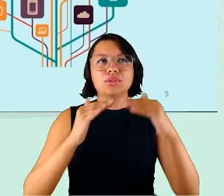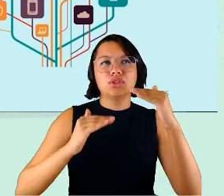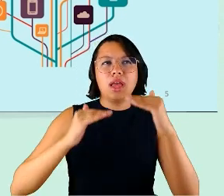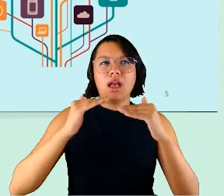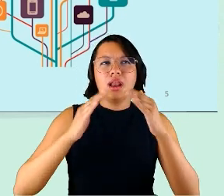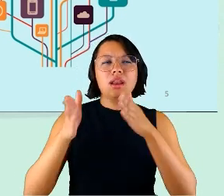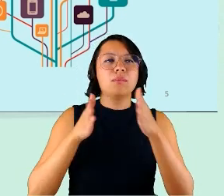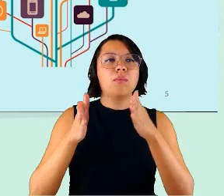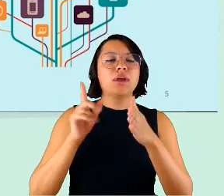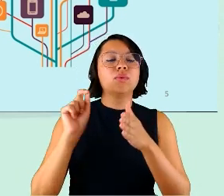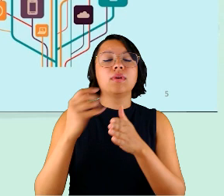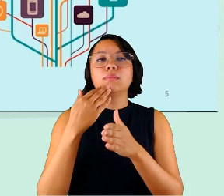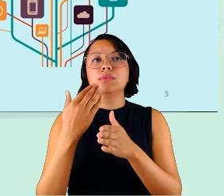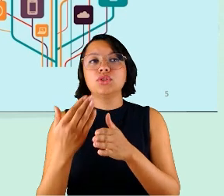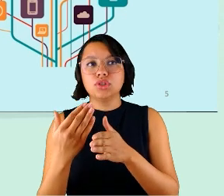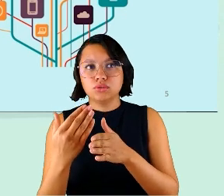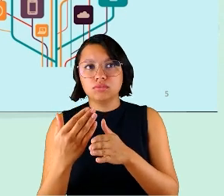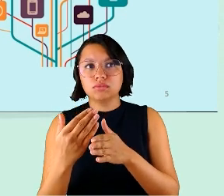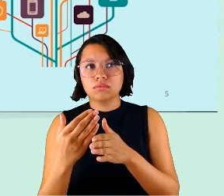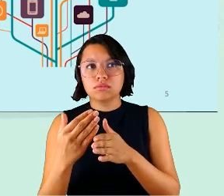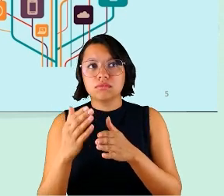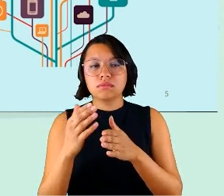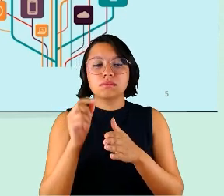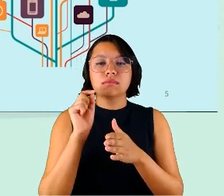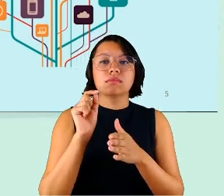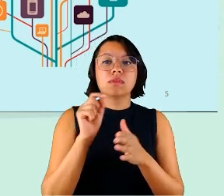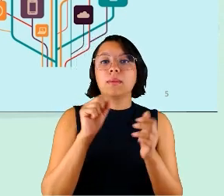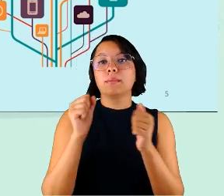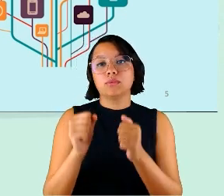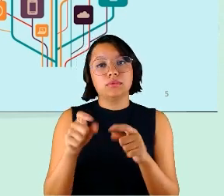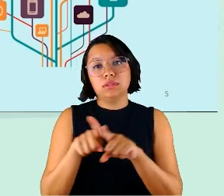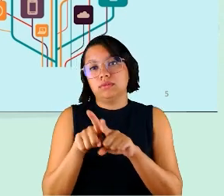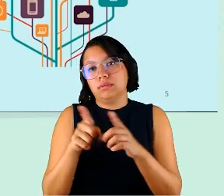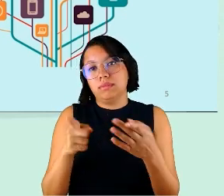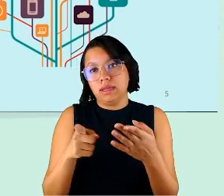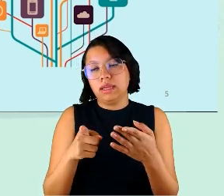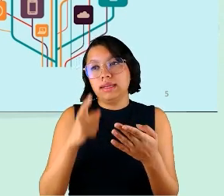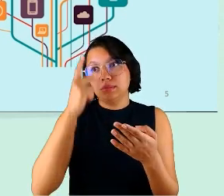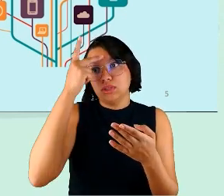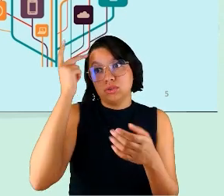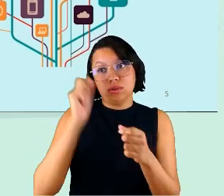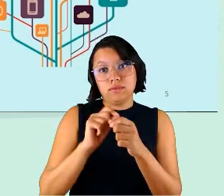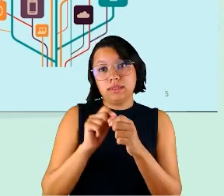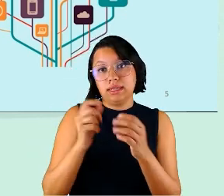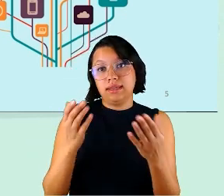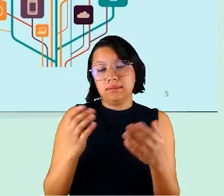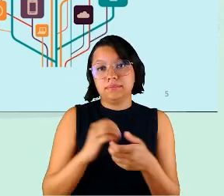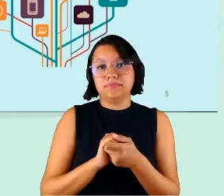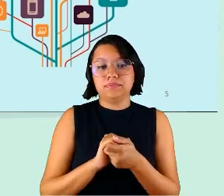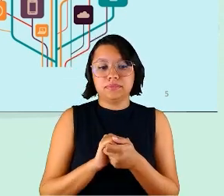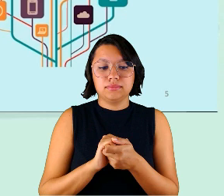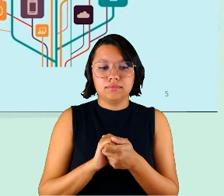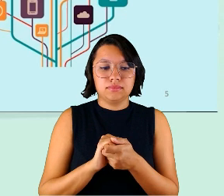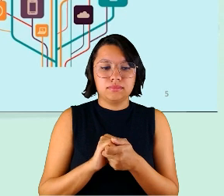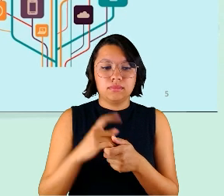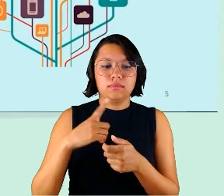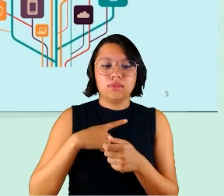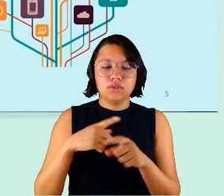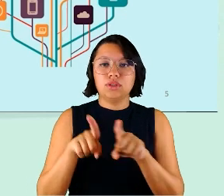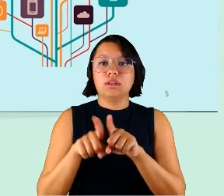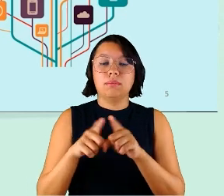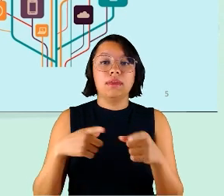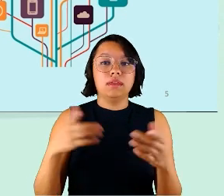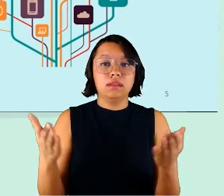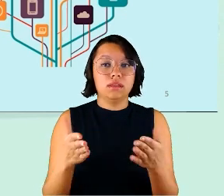entre o que é solicitado e aquilo que é possível também as pessoas realizarem. Havia também nesse